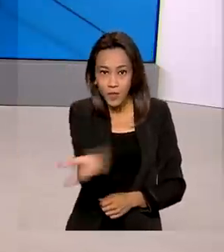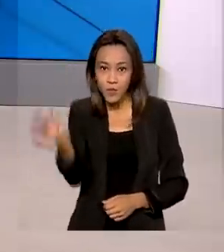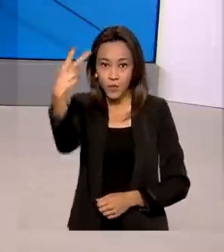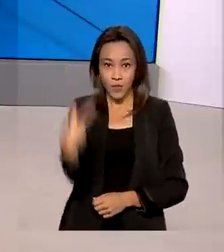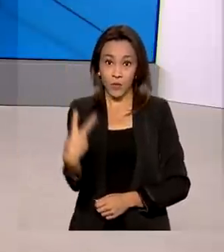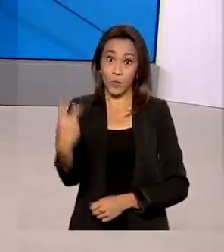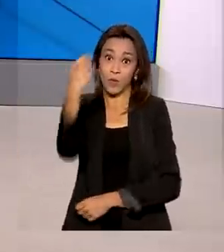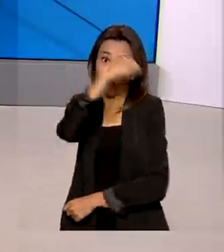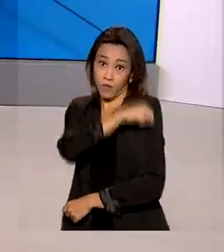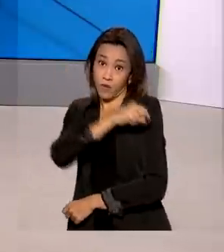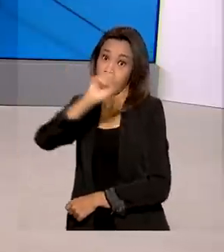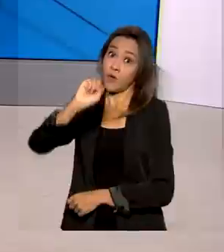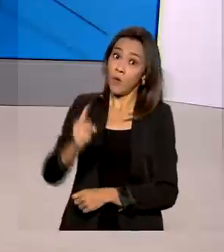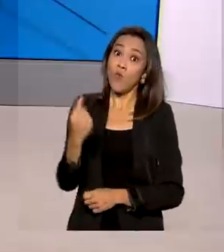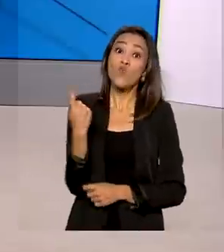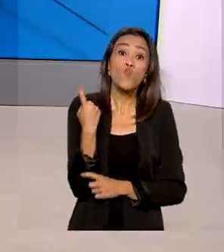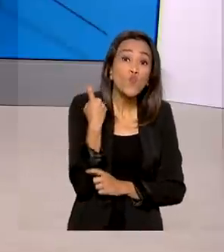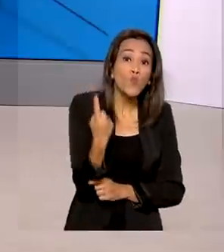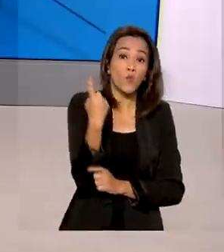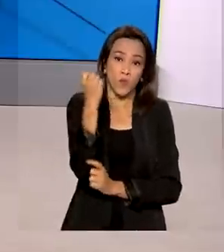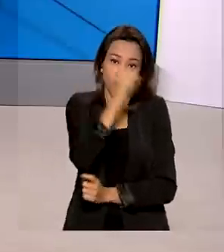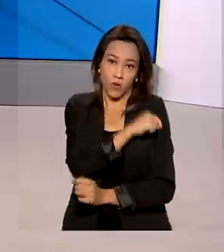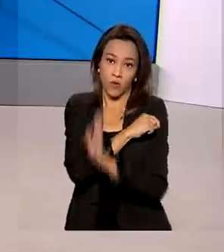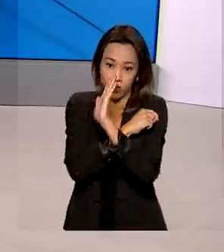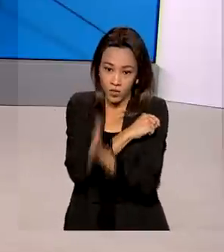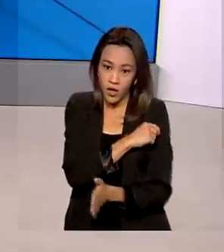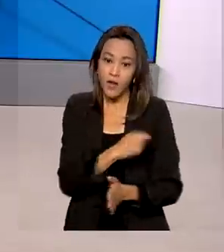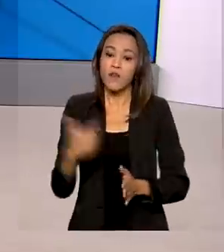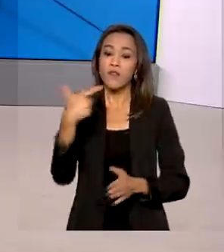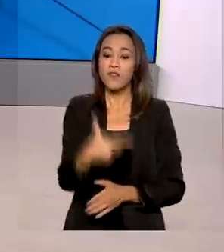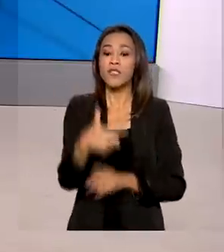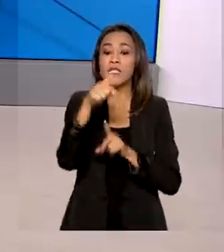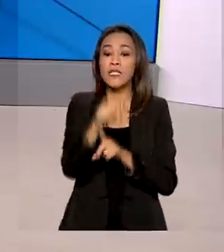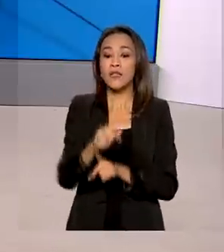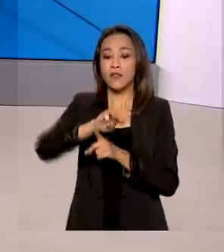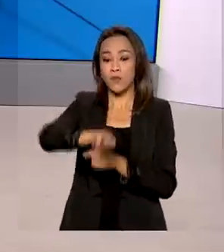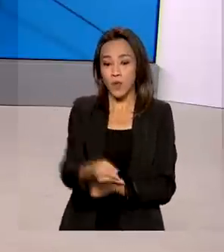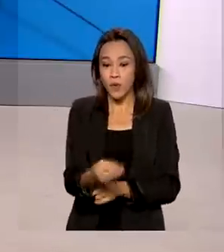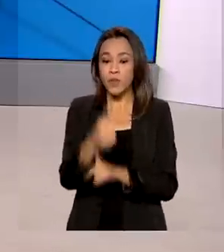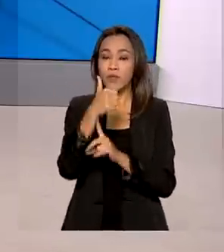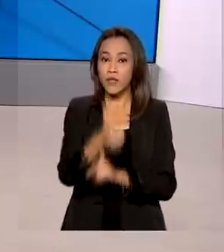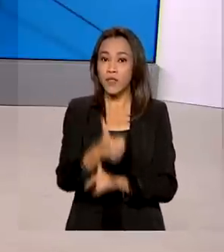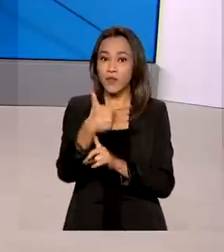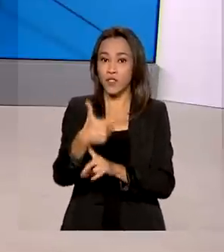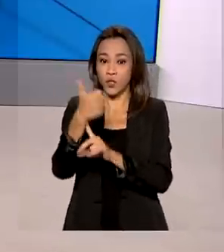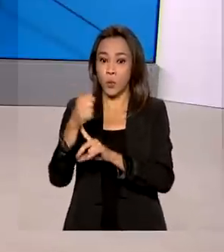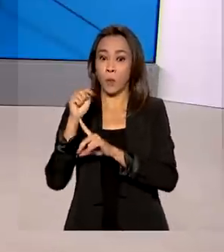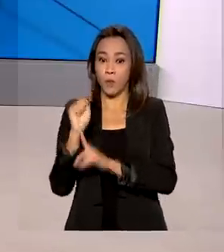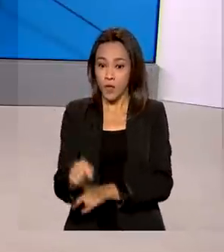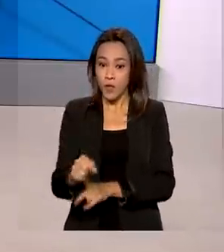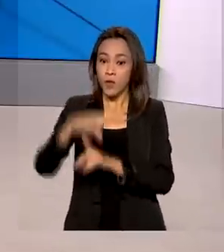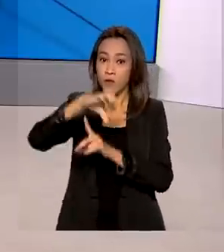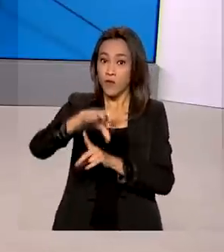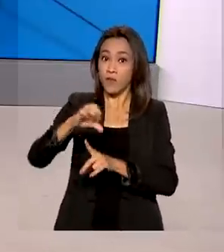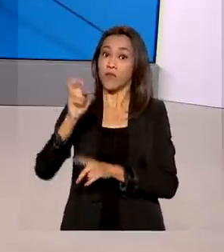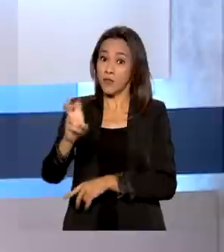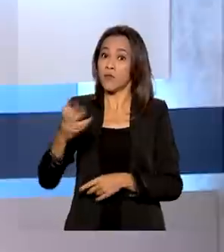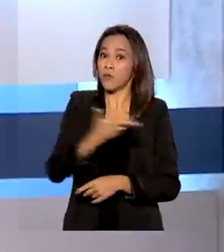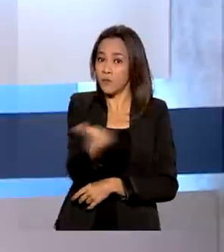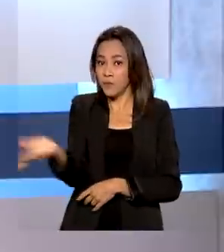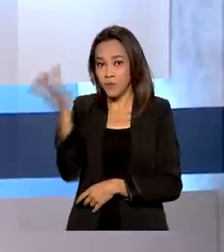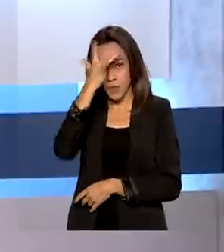segunda dose ou dose única já são 27 milhões, 121 mil, 995.